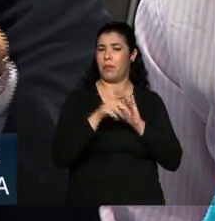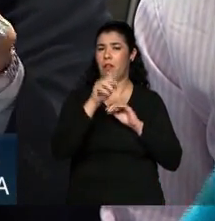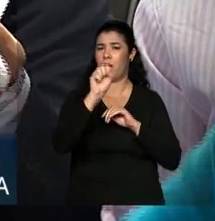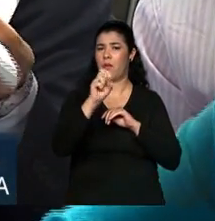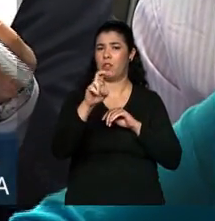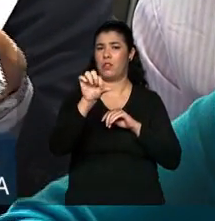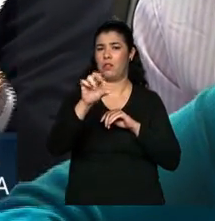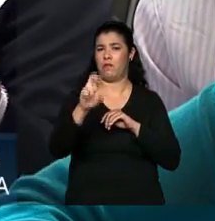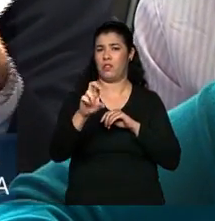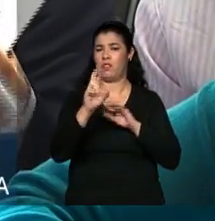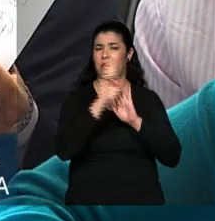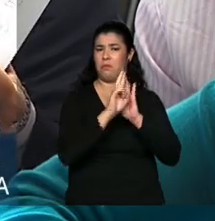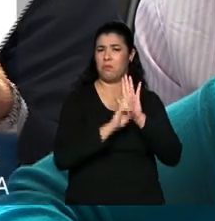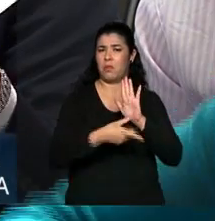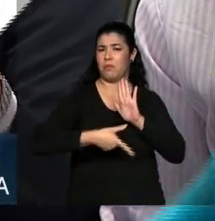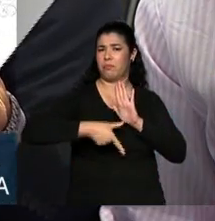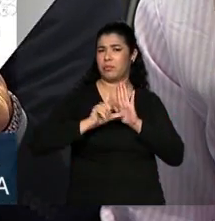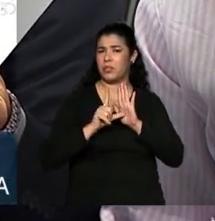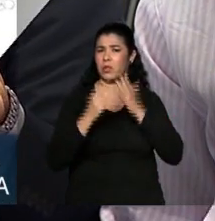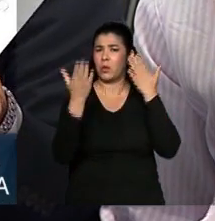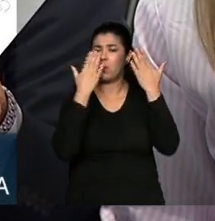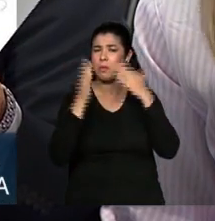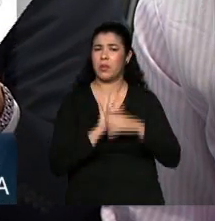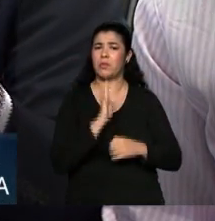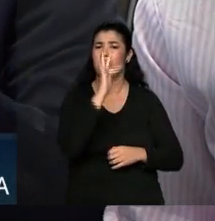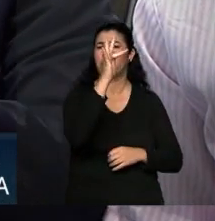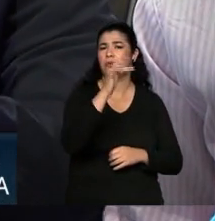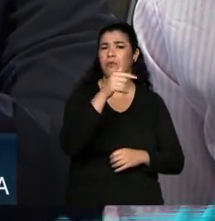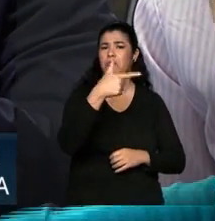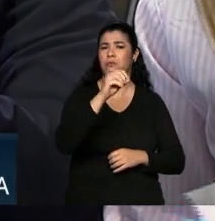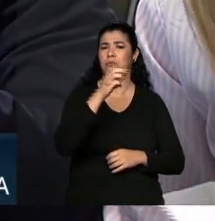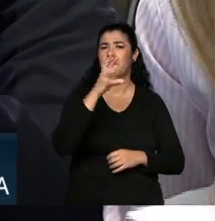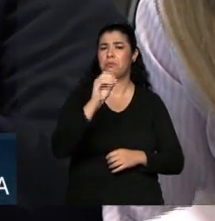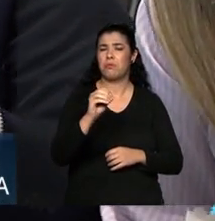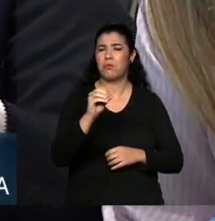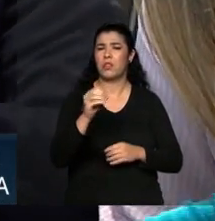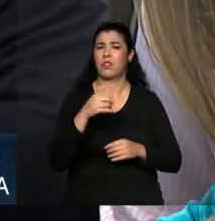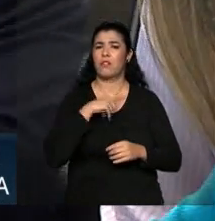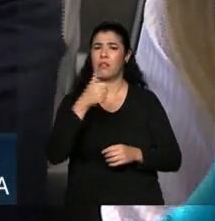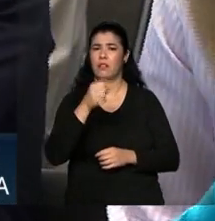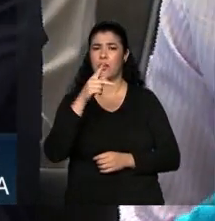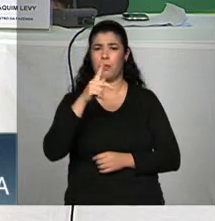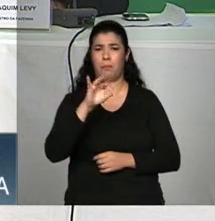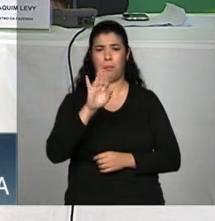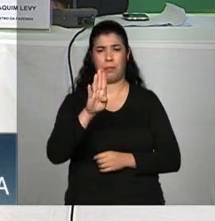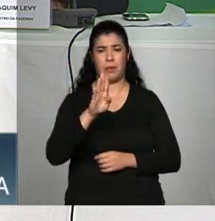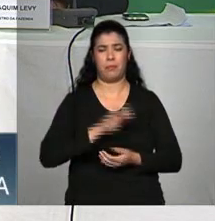economia, em relação à regra anterior, seria de meio ponto em 2030, do PIB, é isso, mais ou menos? Obrigado.